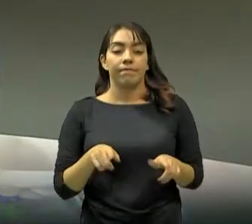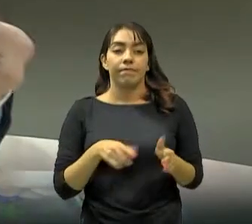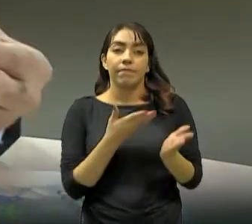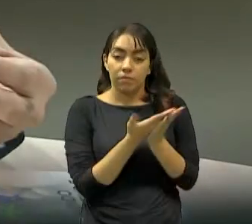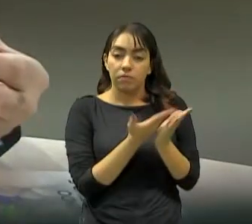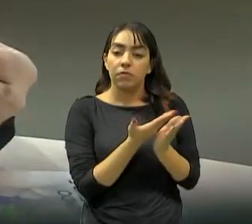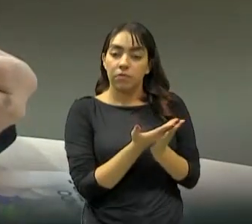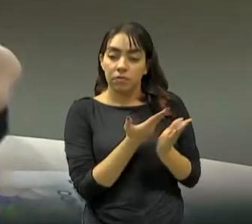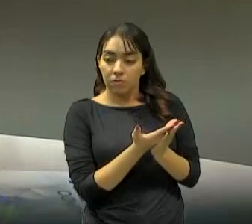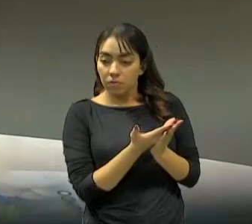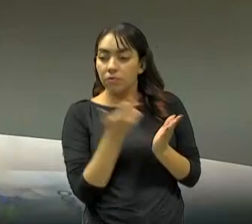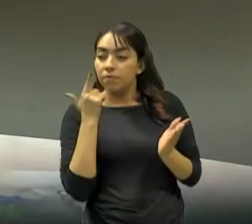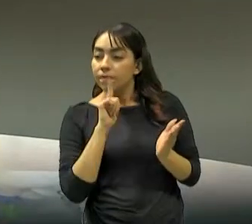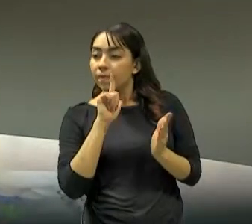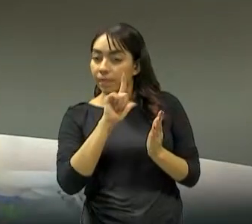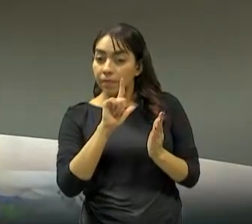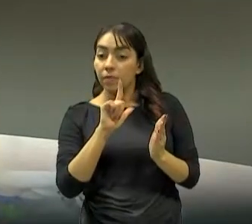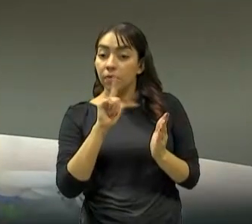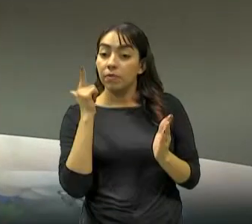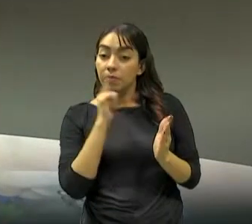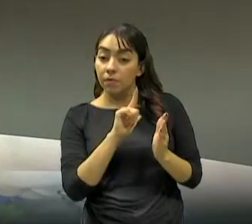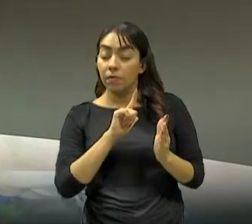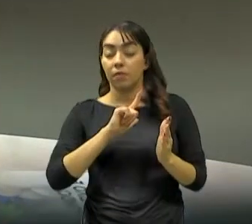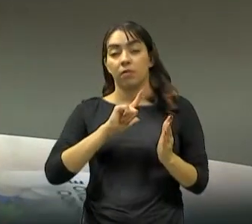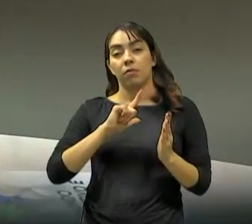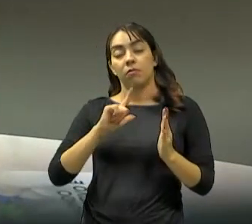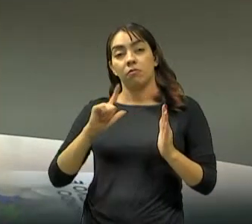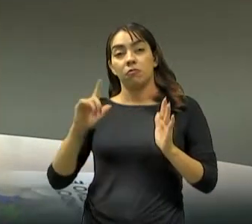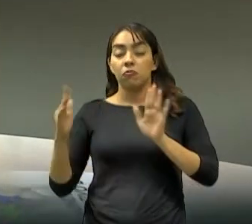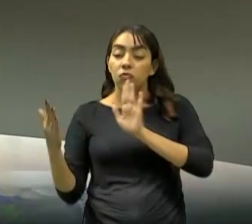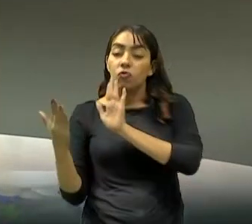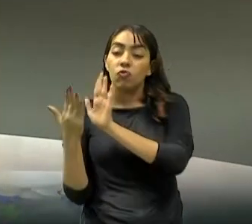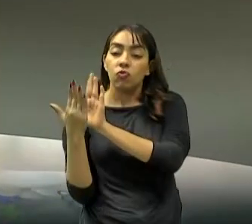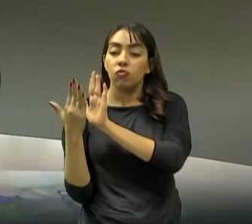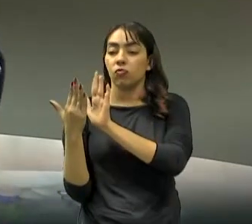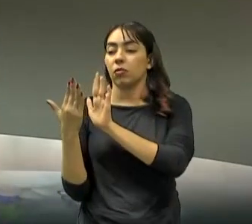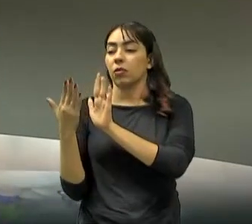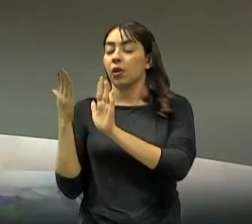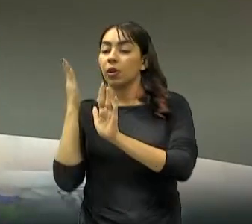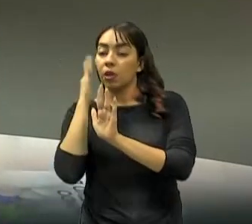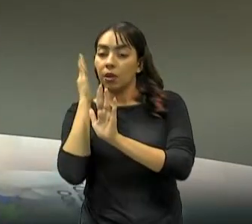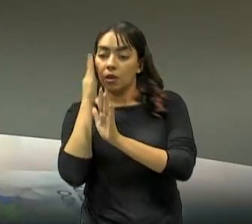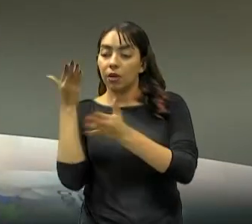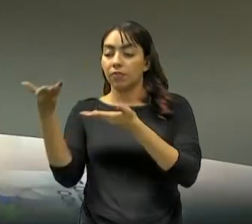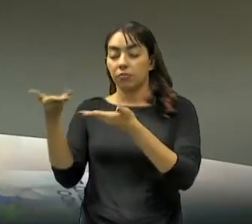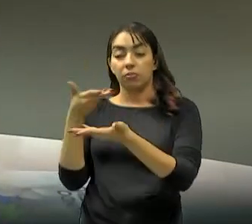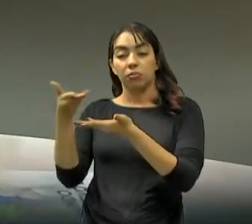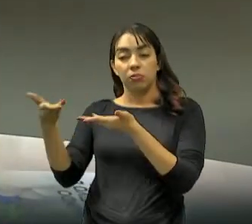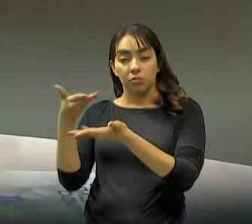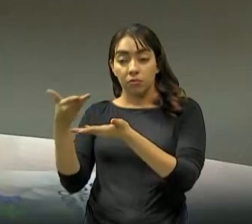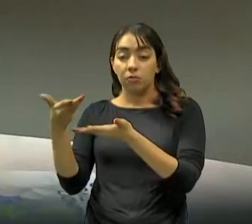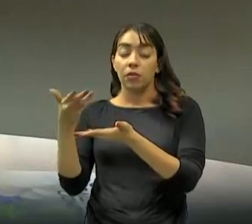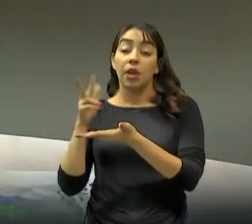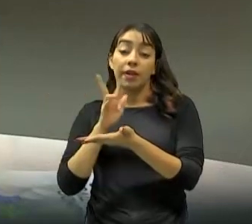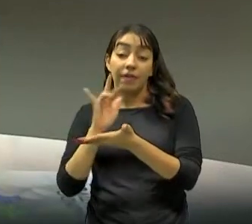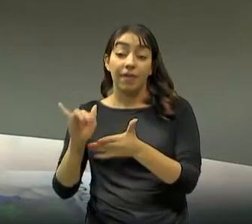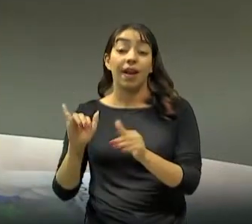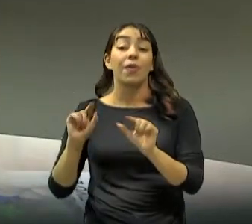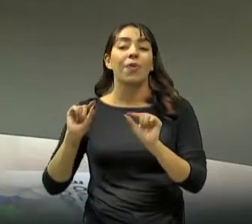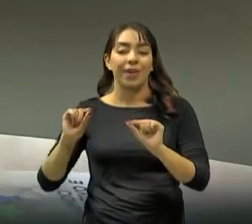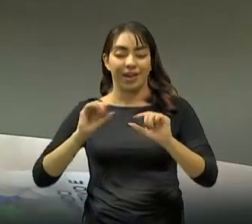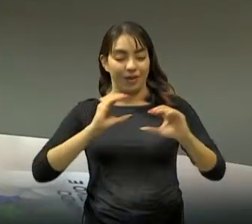também sendo espelho, né, para essas gerações que chegam dentro das organizações. E isso vai muito nessa comunicação. Então, eu